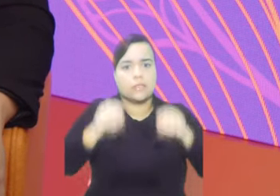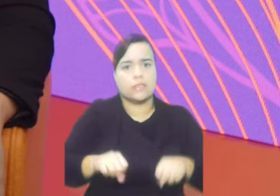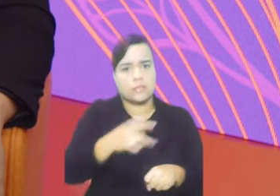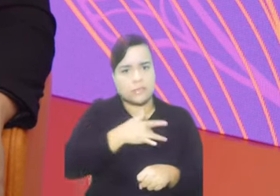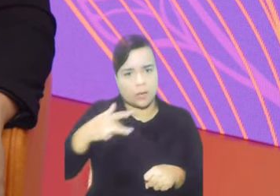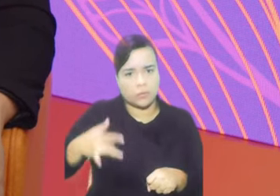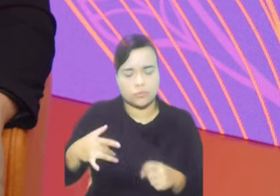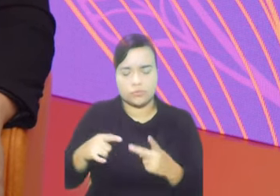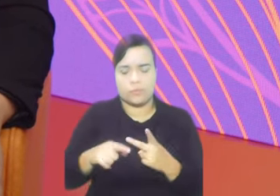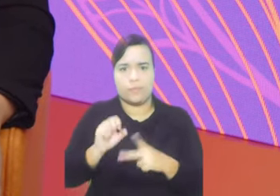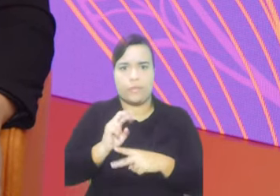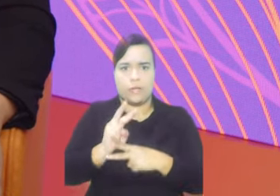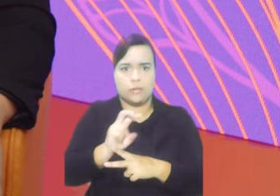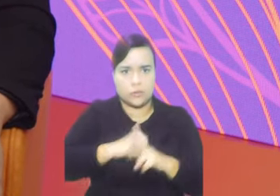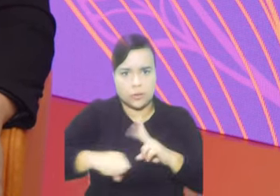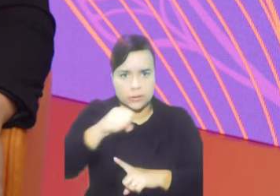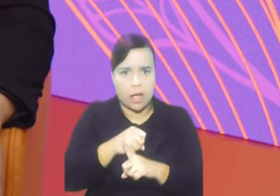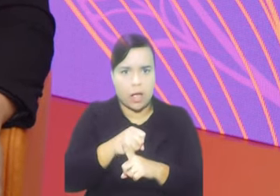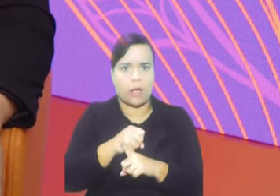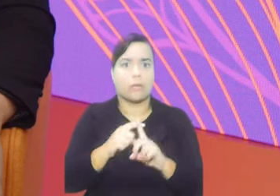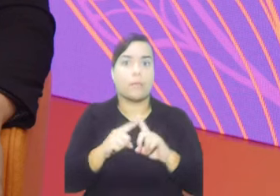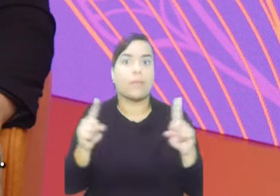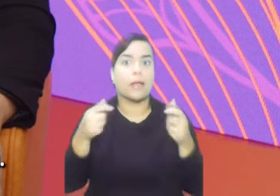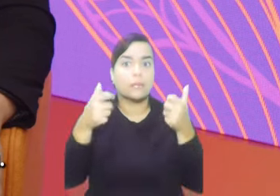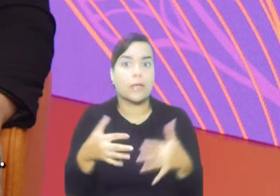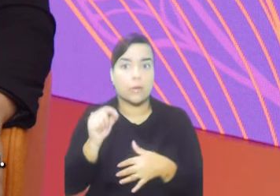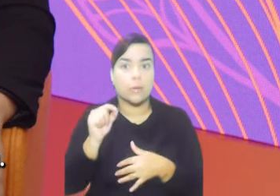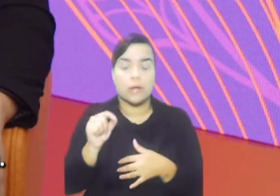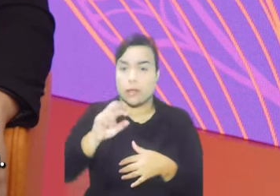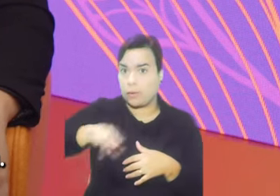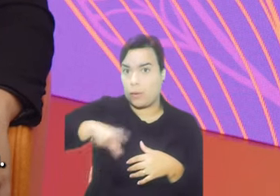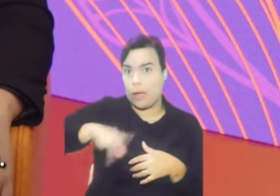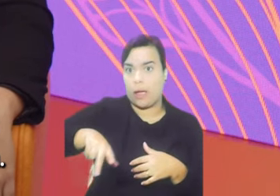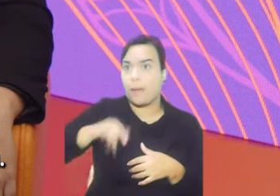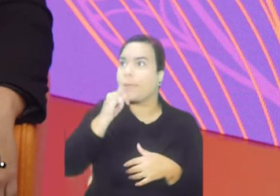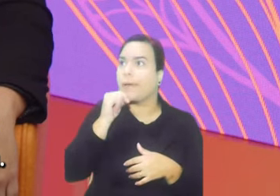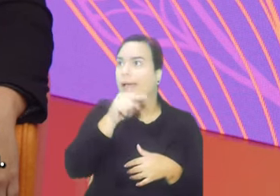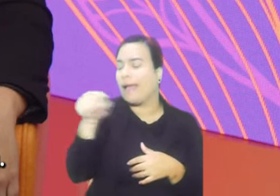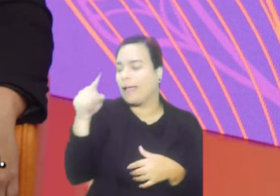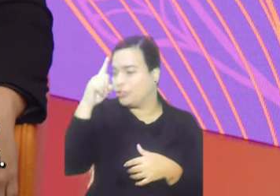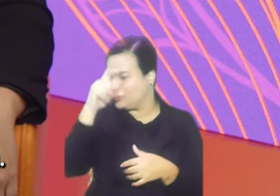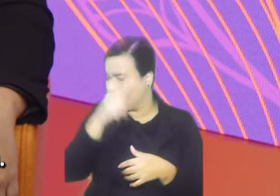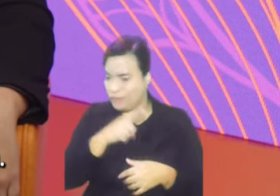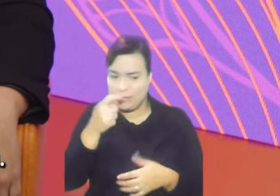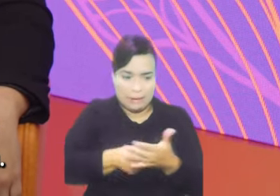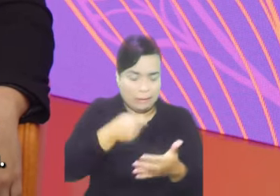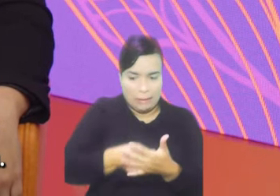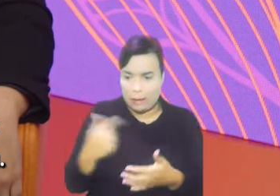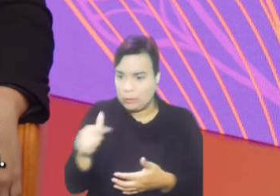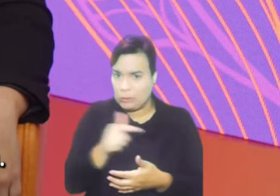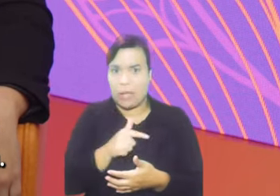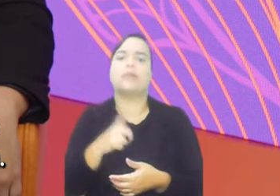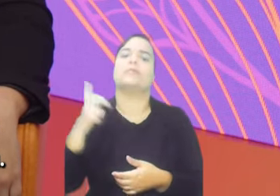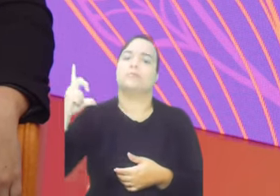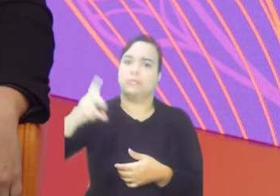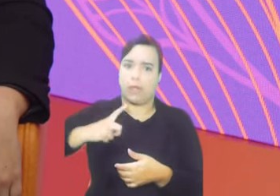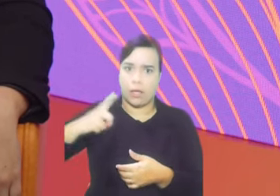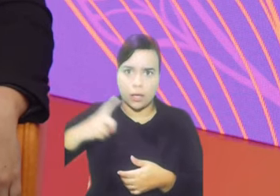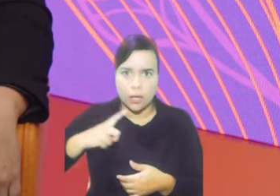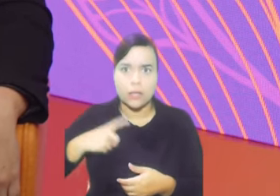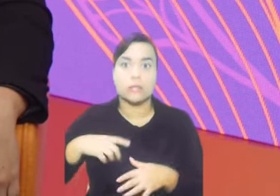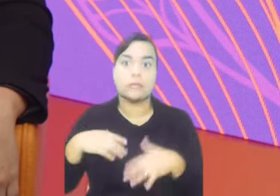elas têm acesso ao sistema de saúde, assistência social, mas isso não significa que essas pessoas não vão enfrentar dificuldades na prática.